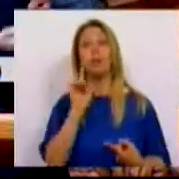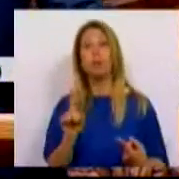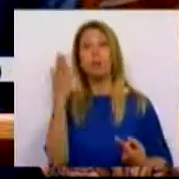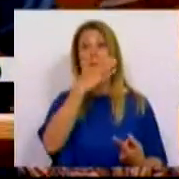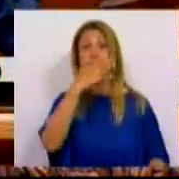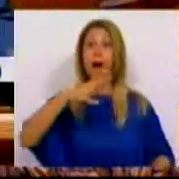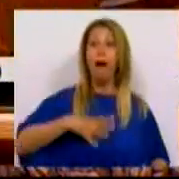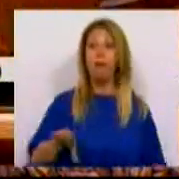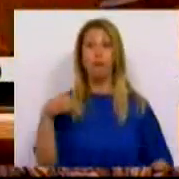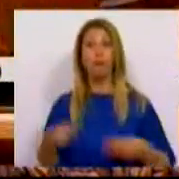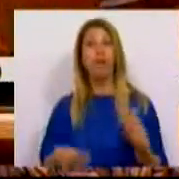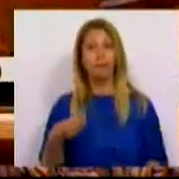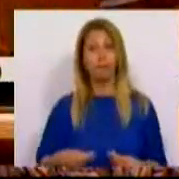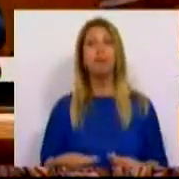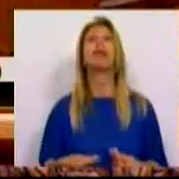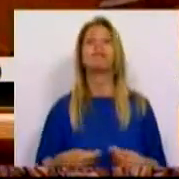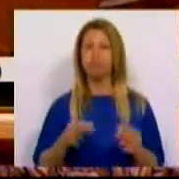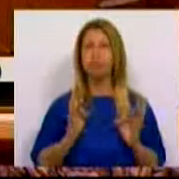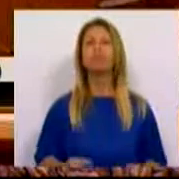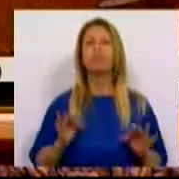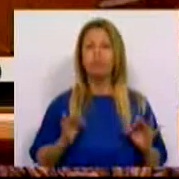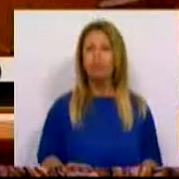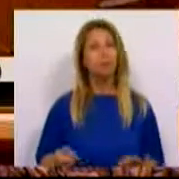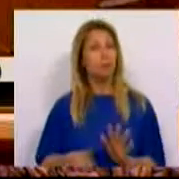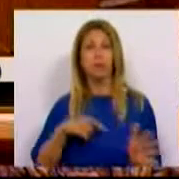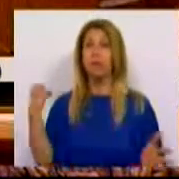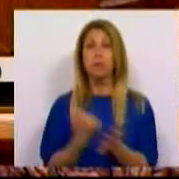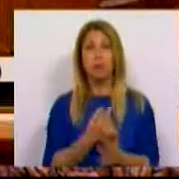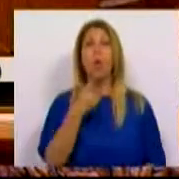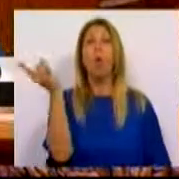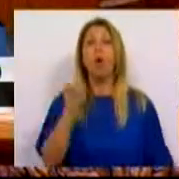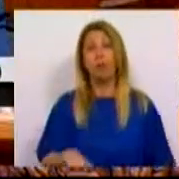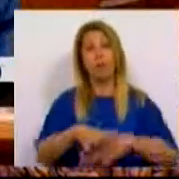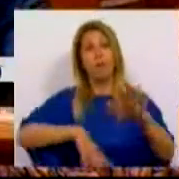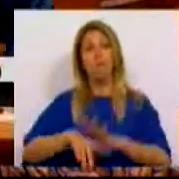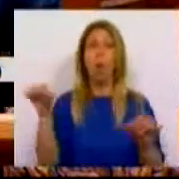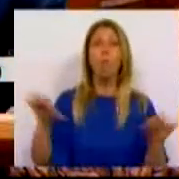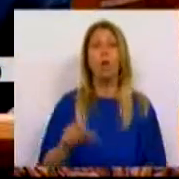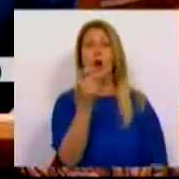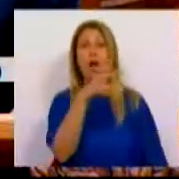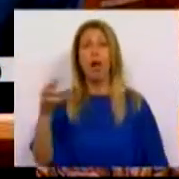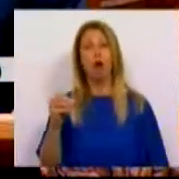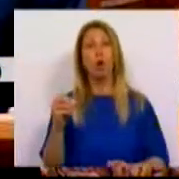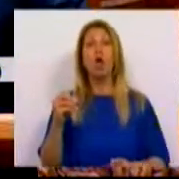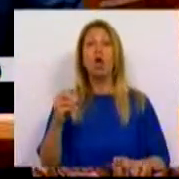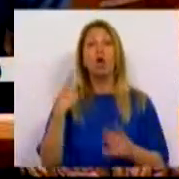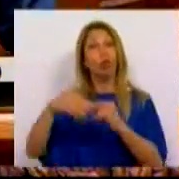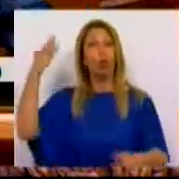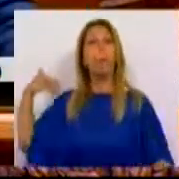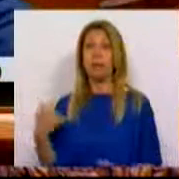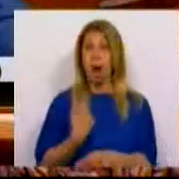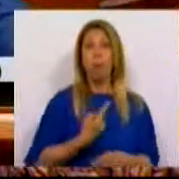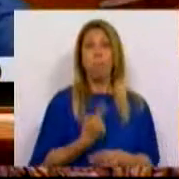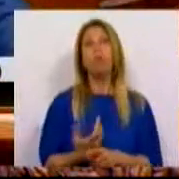e se queremos flexibilizar, estaremos seguramente, permanentemente, a repetir os piores erros do passado, que também depois, obviamente, vão ter